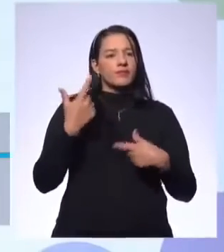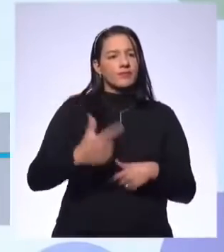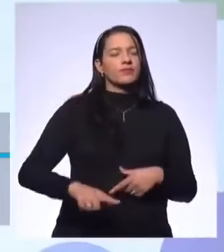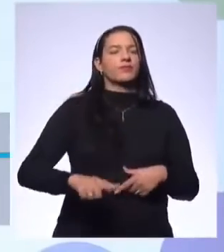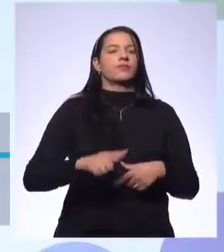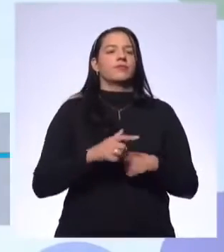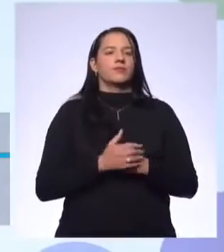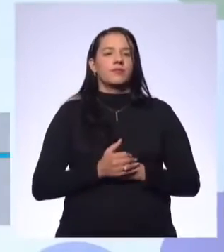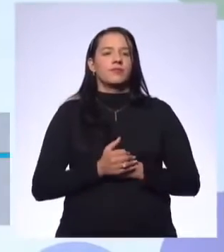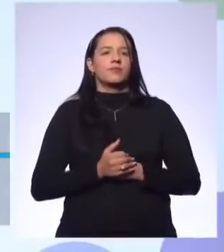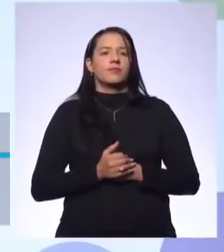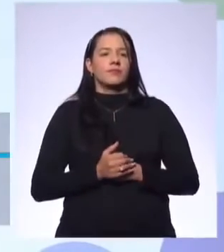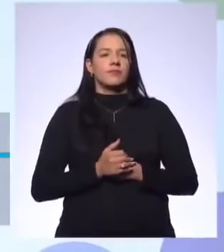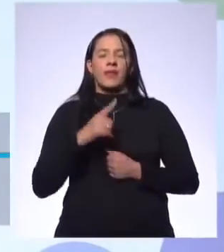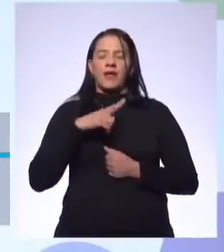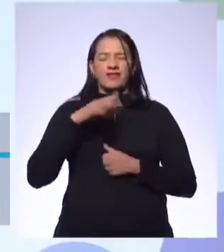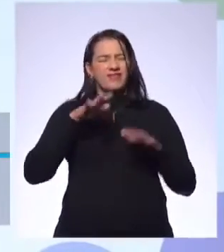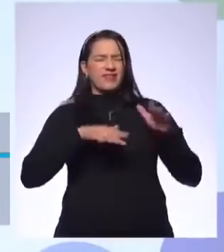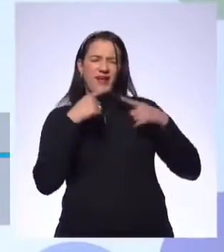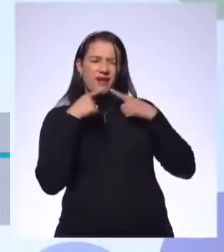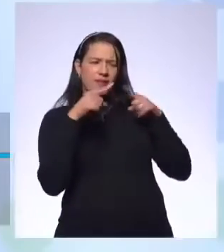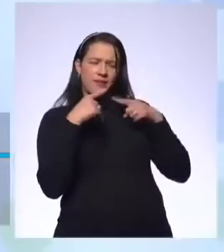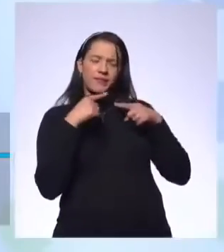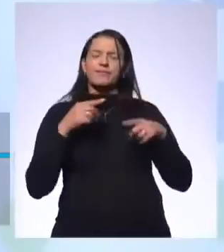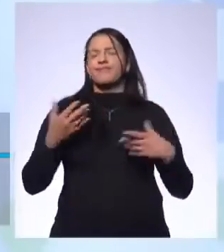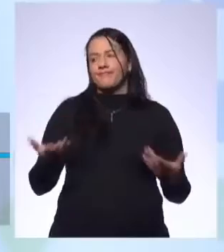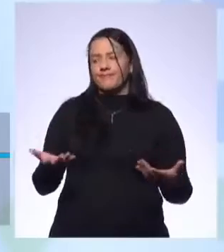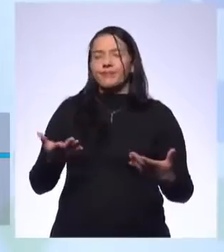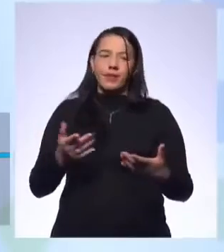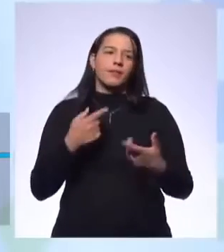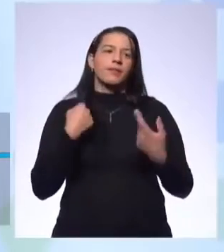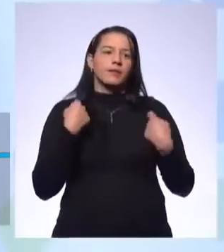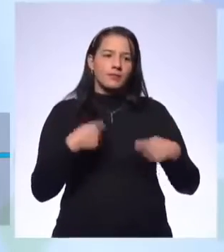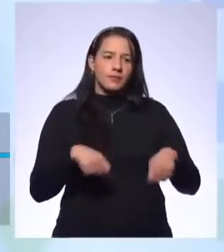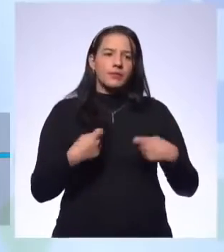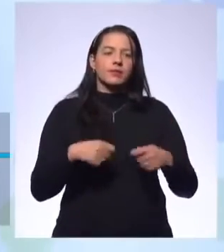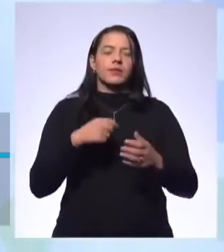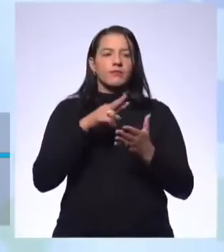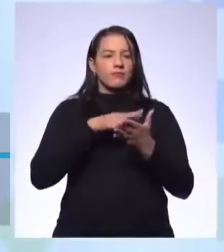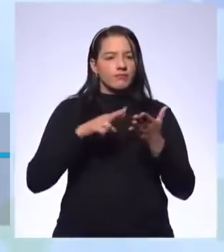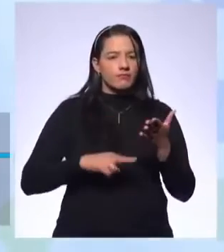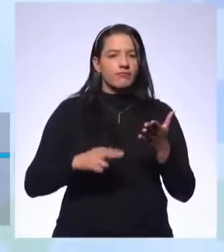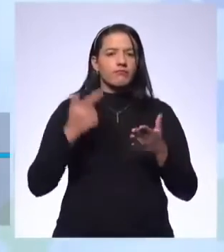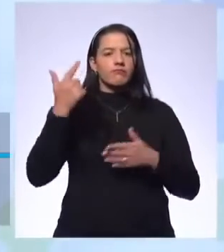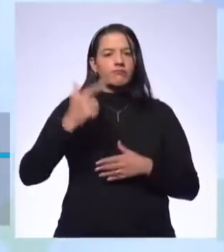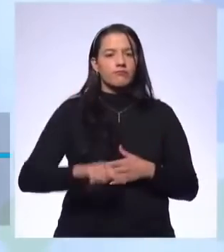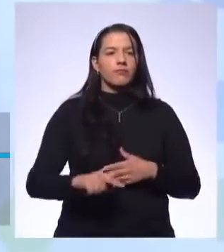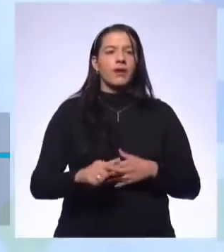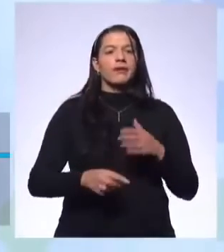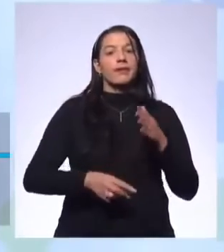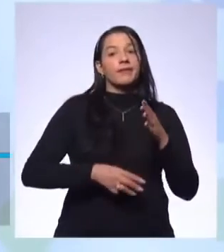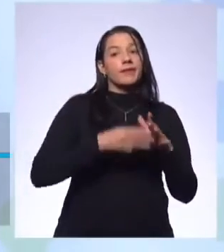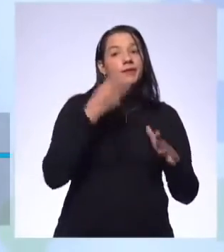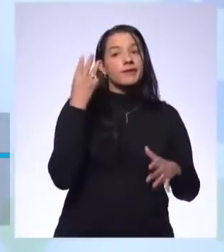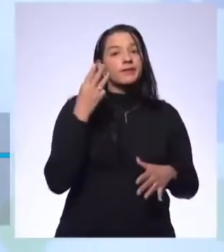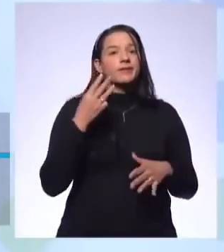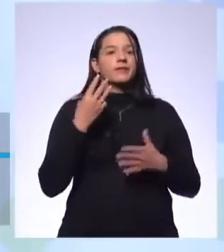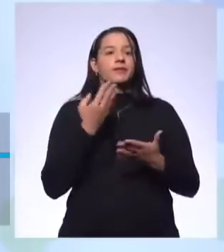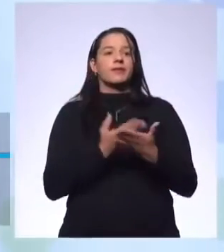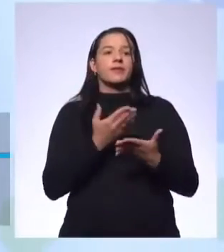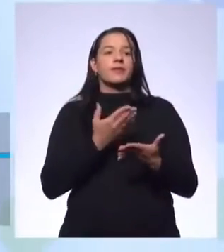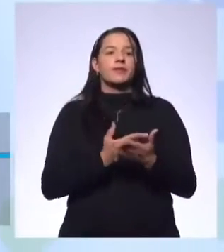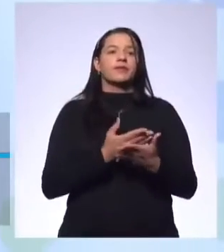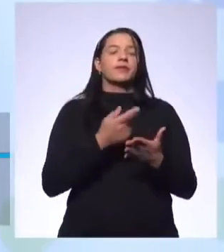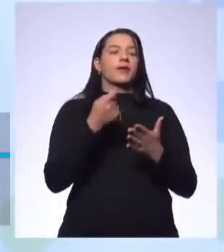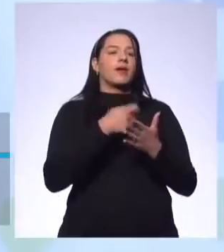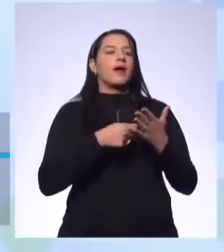novo? Tem! Toda escrita é uma reescrita. Eu sempre falo isso. E aí, na terceira vez, na terceira aula que eles